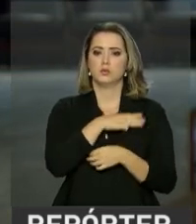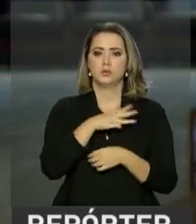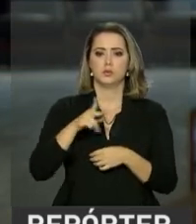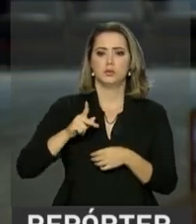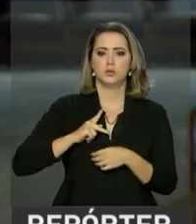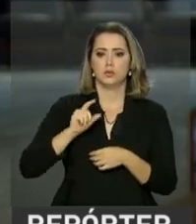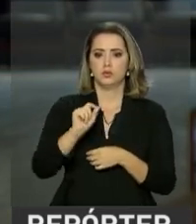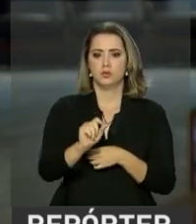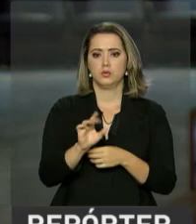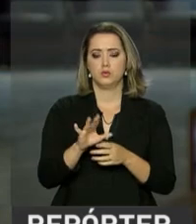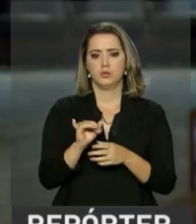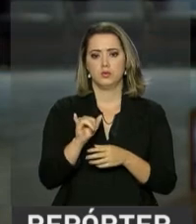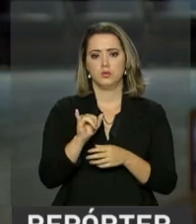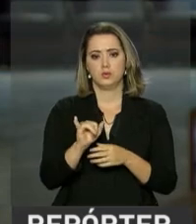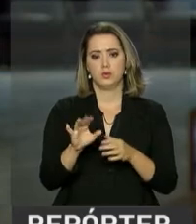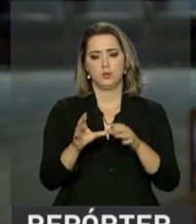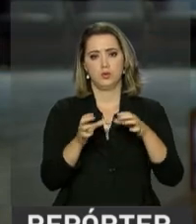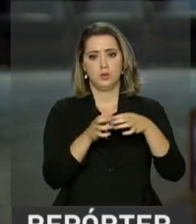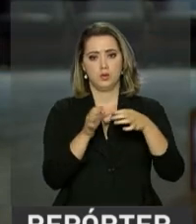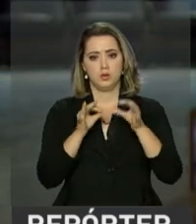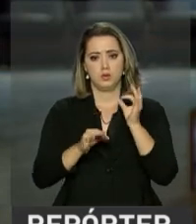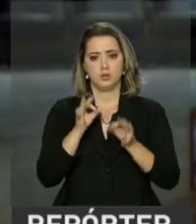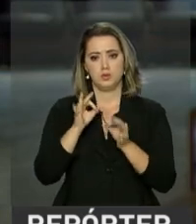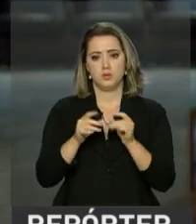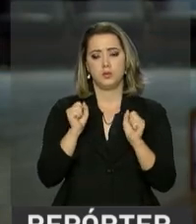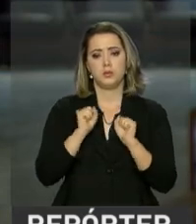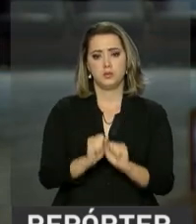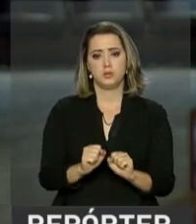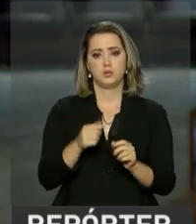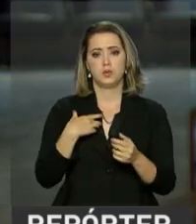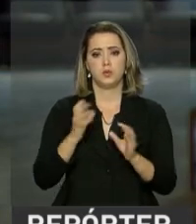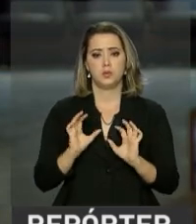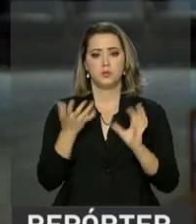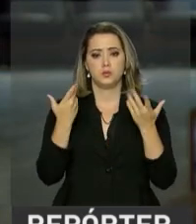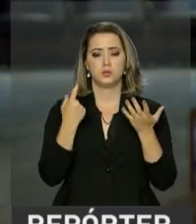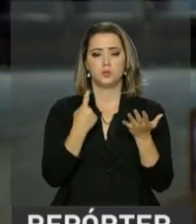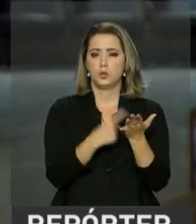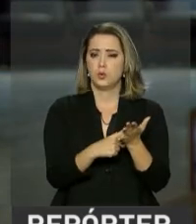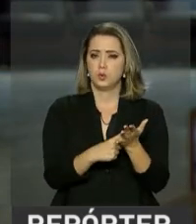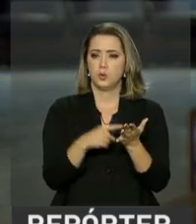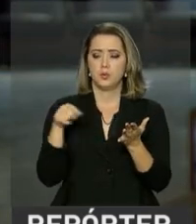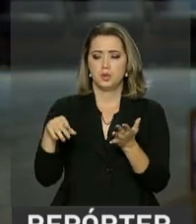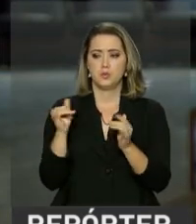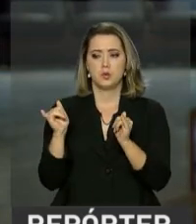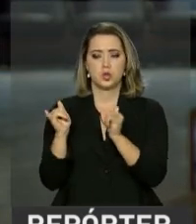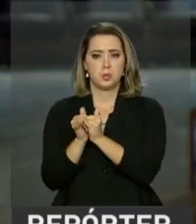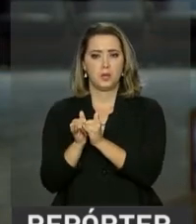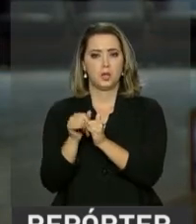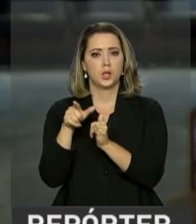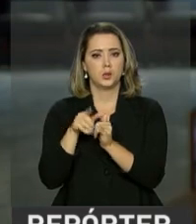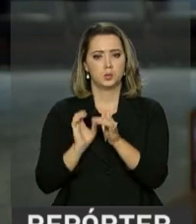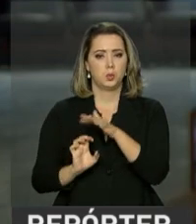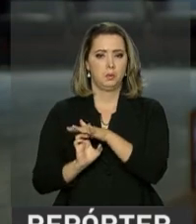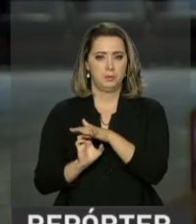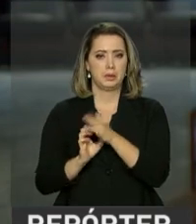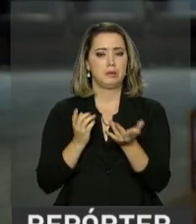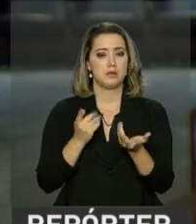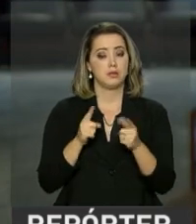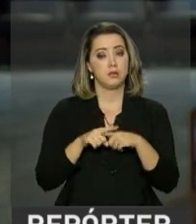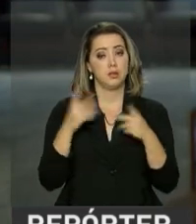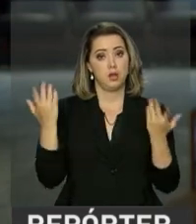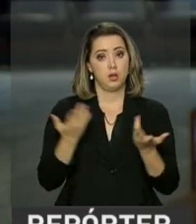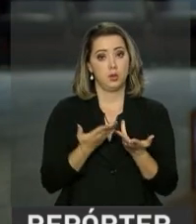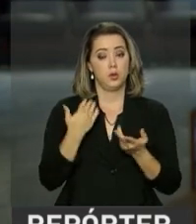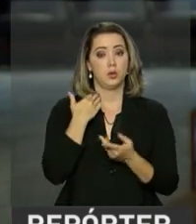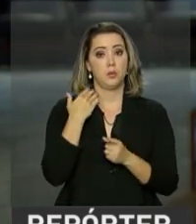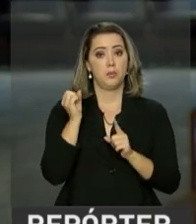Público, uma organização ligada à justiça que poderiam celebrar esses acordos de leniência até o presente momento e